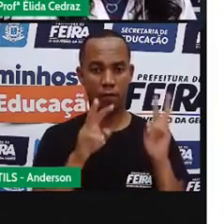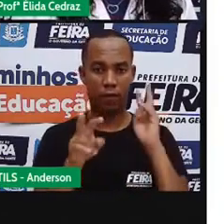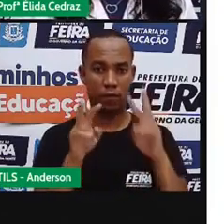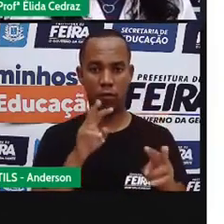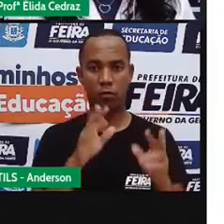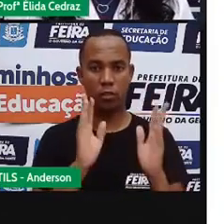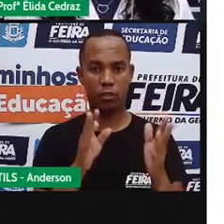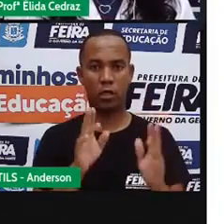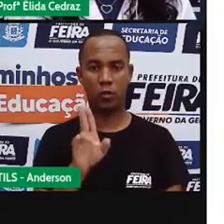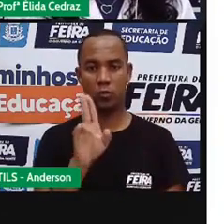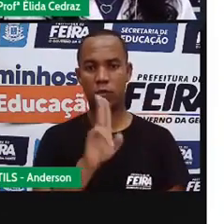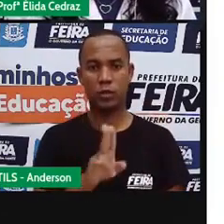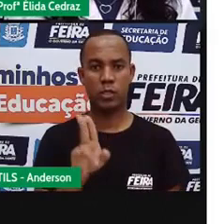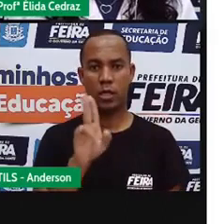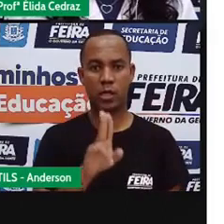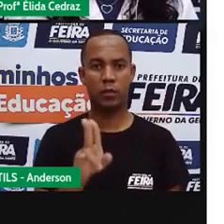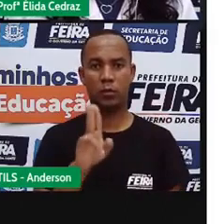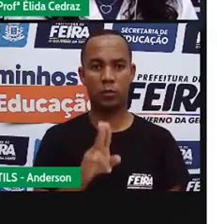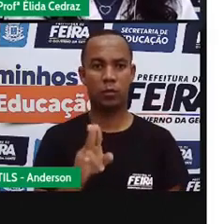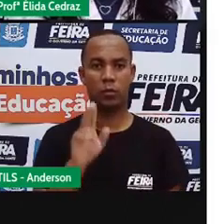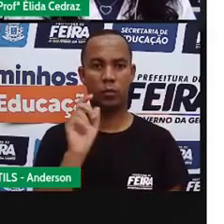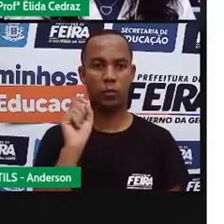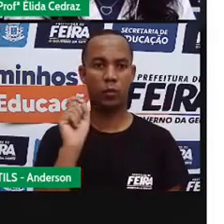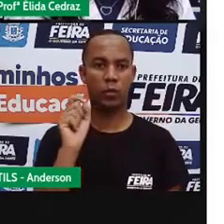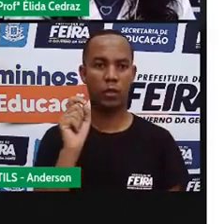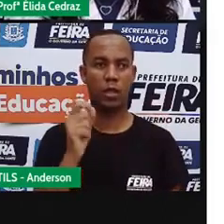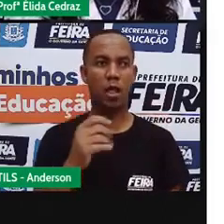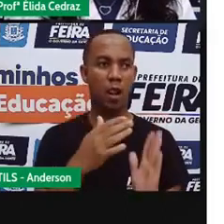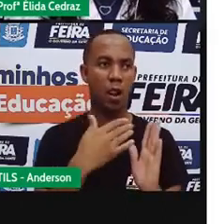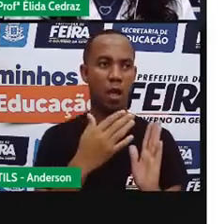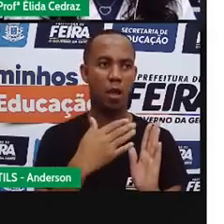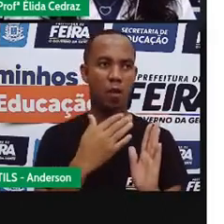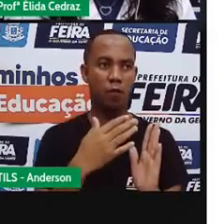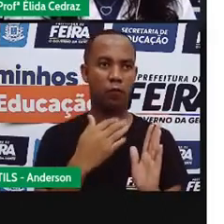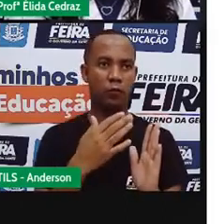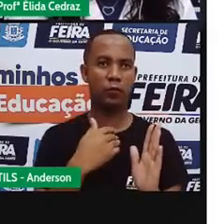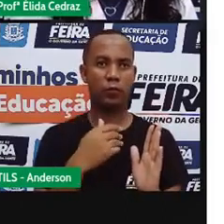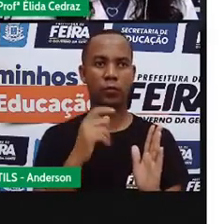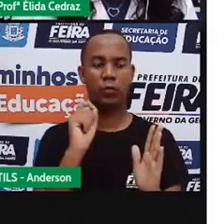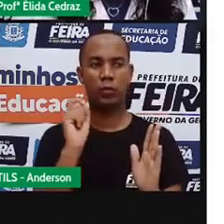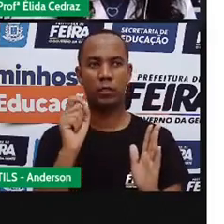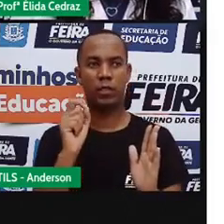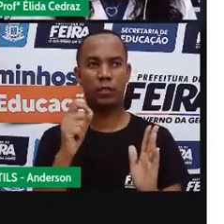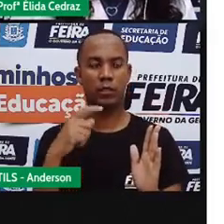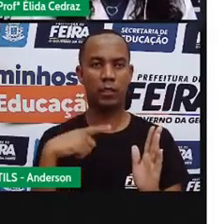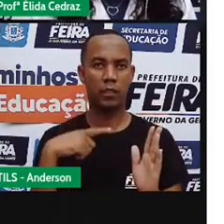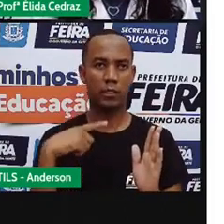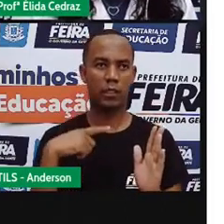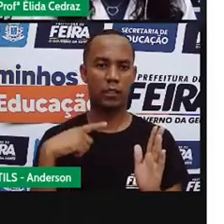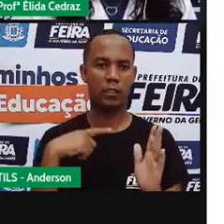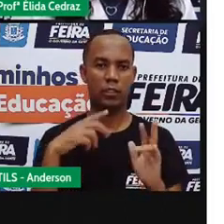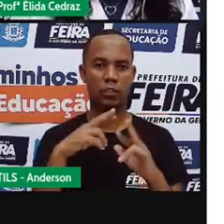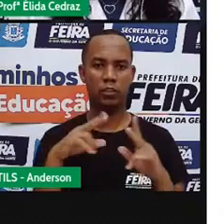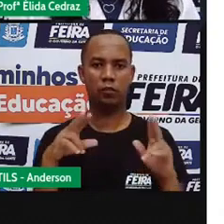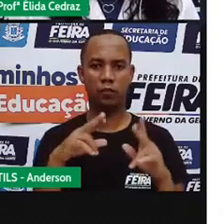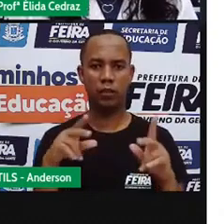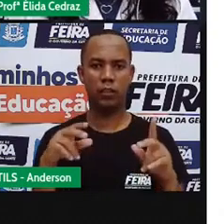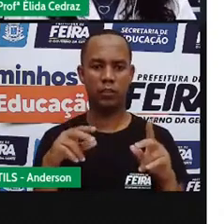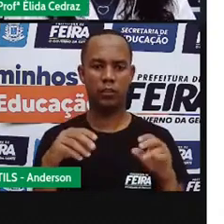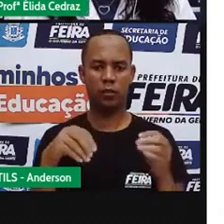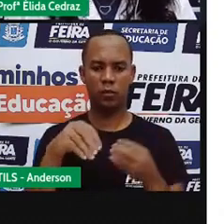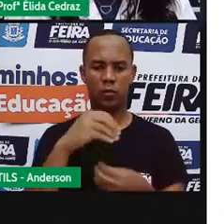utilizadas para os líquidos. Eles armazenam e eles guardam